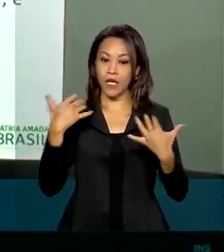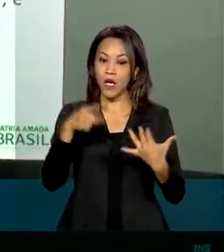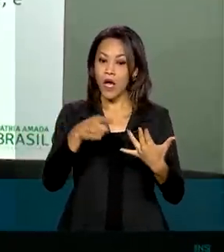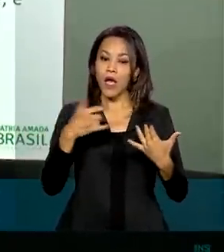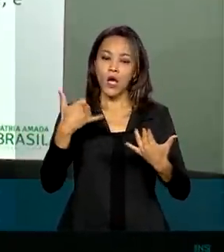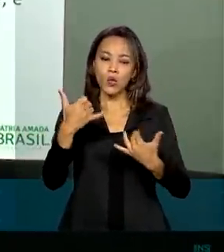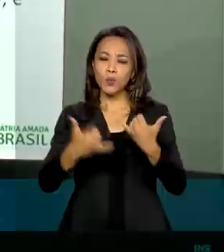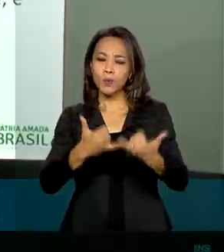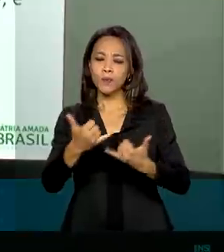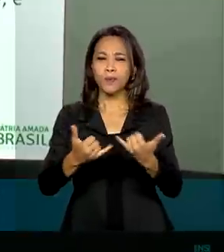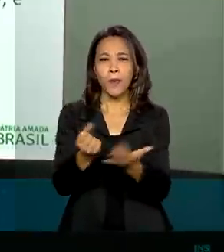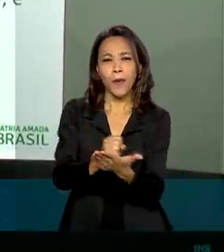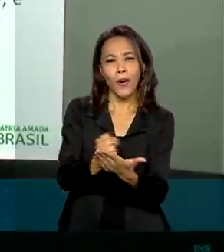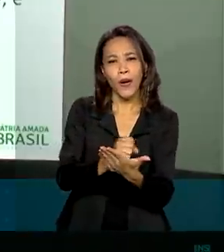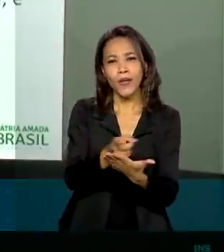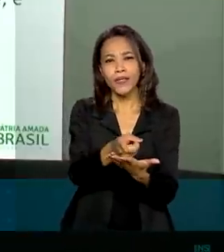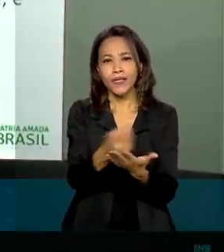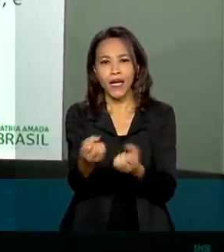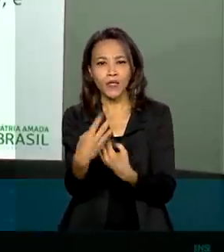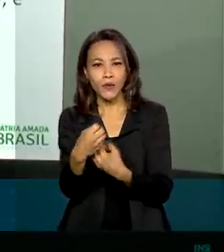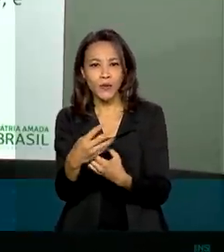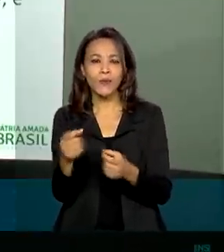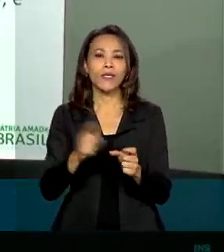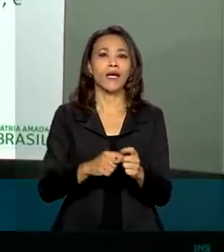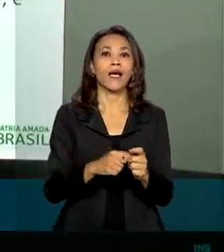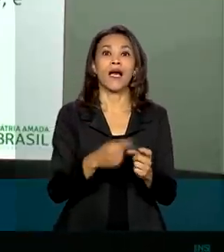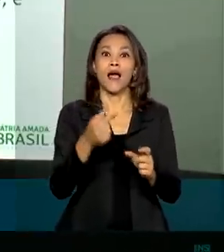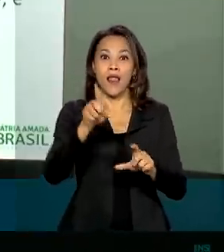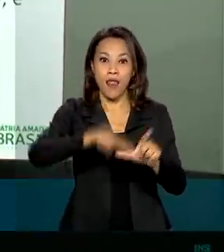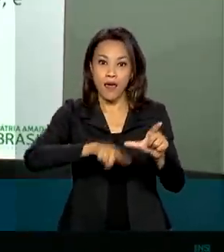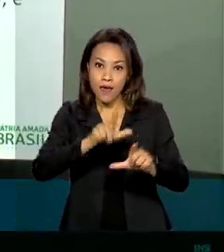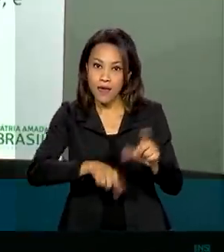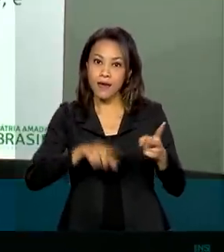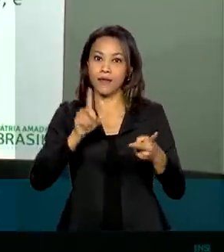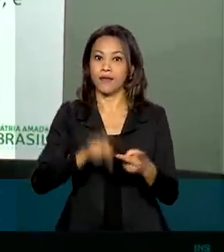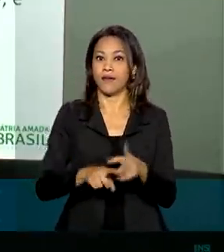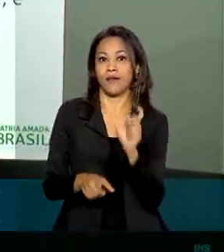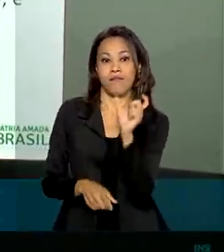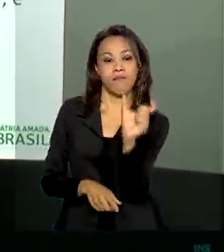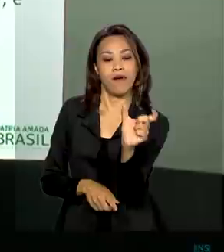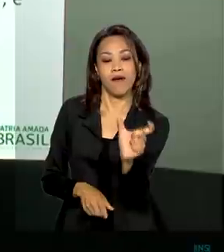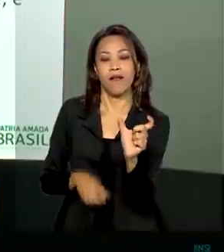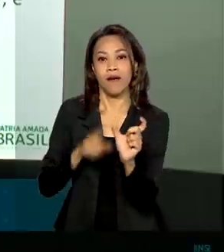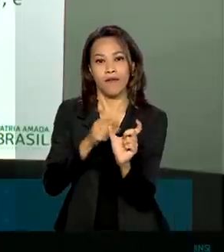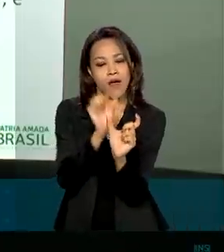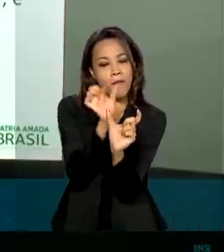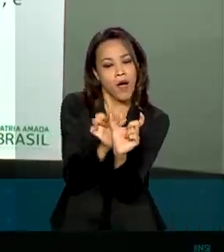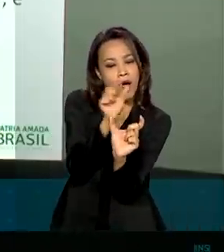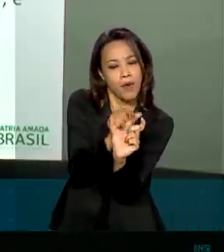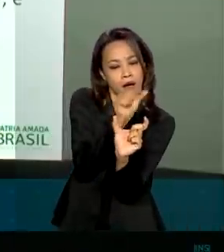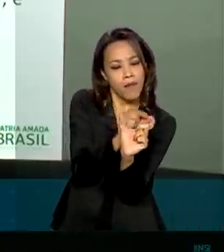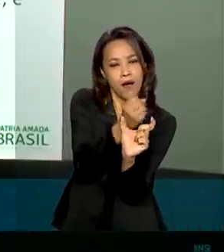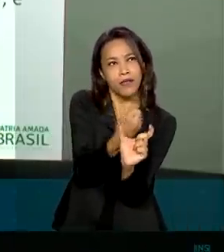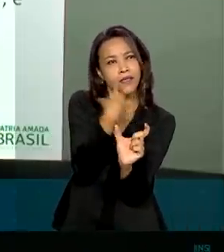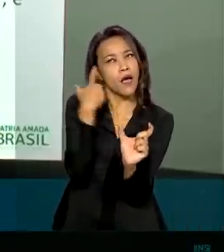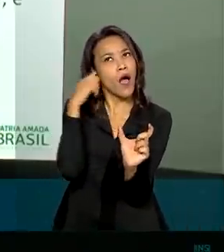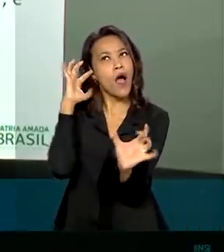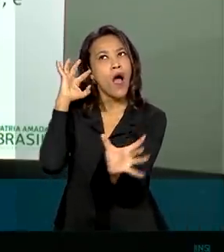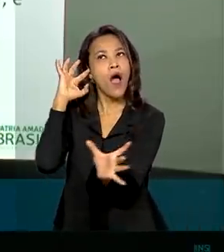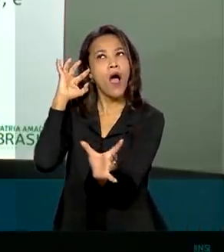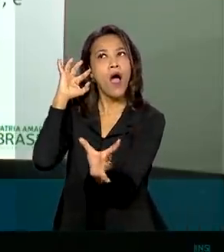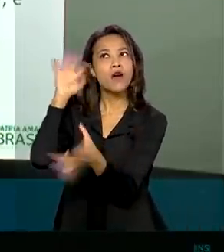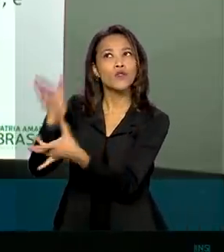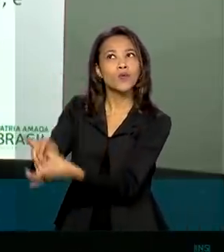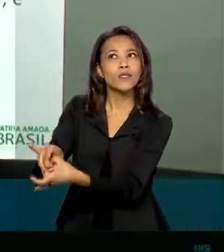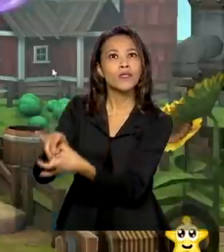sons das letras, das sílabas e das palavras. Então, a criança ouve um estímulo auditivo e depois tem de associá-lo às